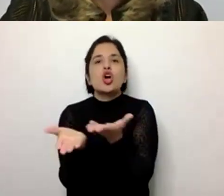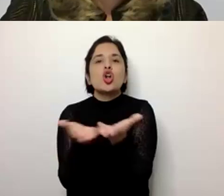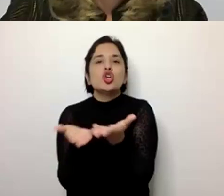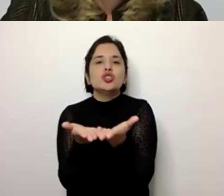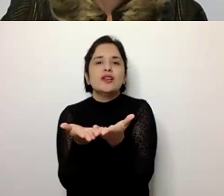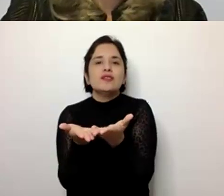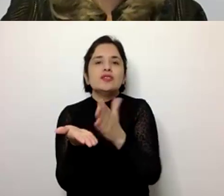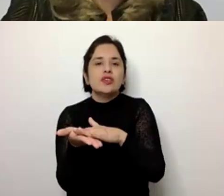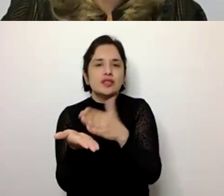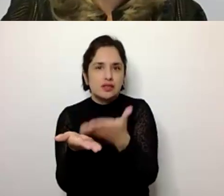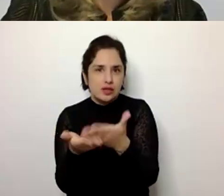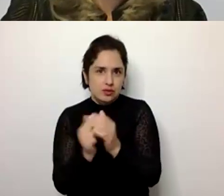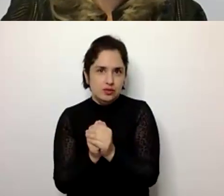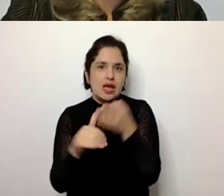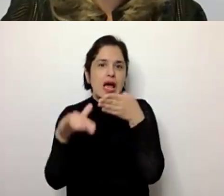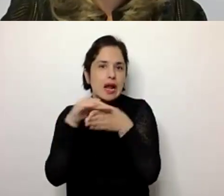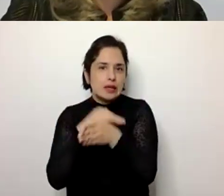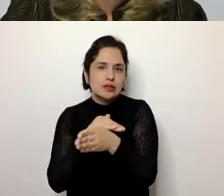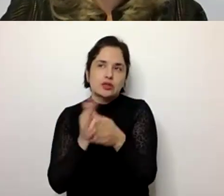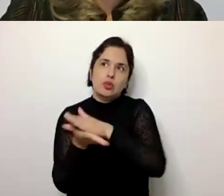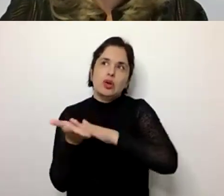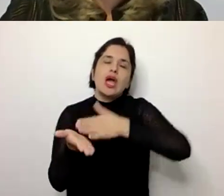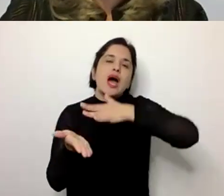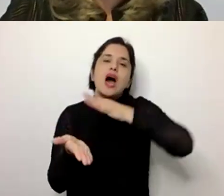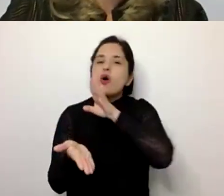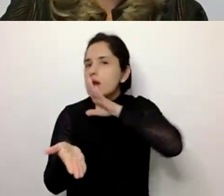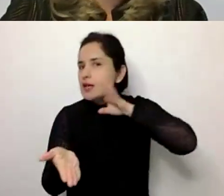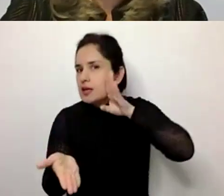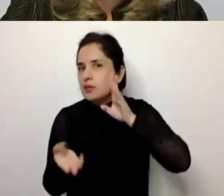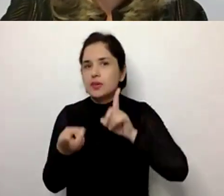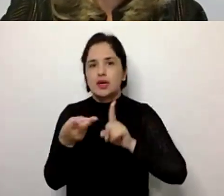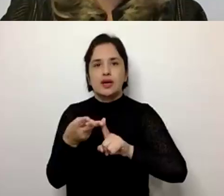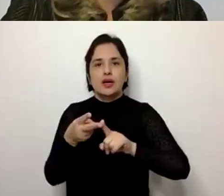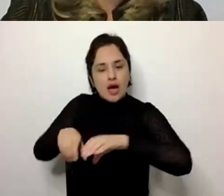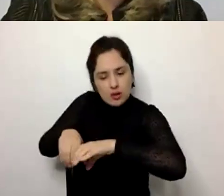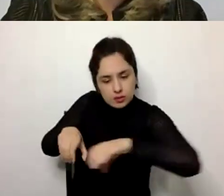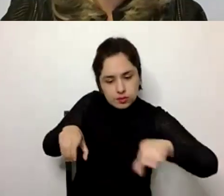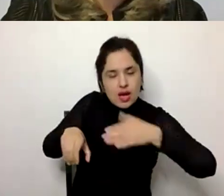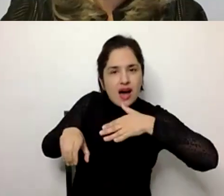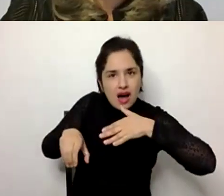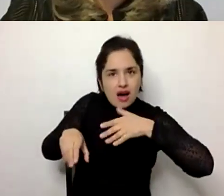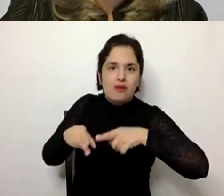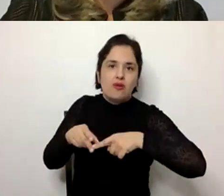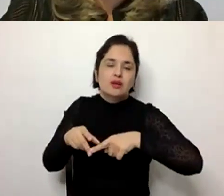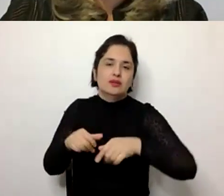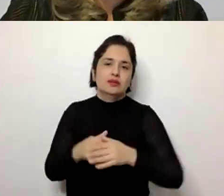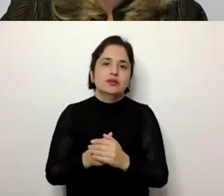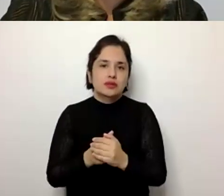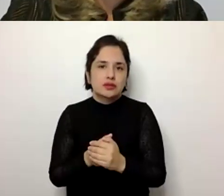sanitárias. Já, o acesso, justamente, hoje em dia, por exemplo, a água potável, a alcantarillado, que, de alguma forma,